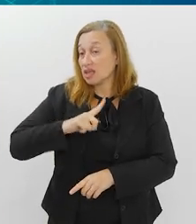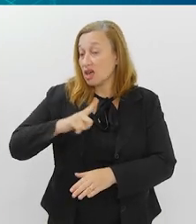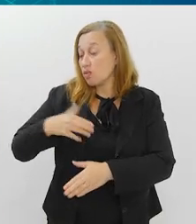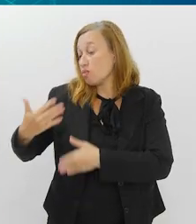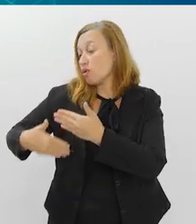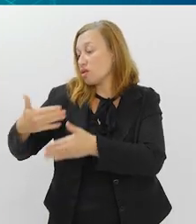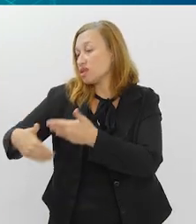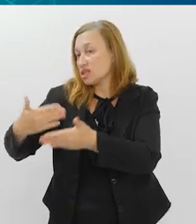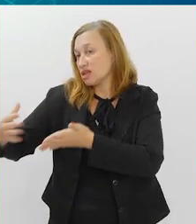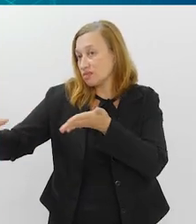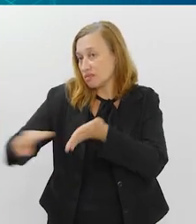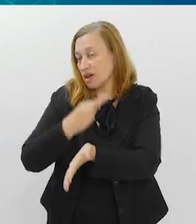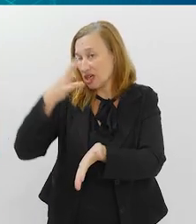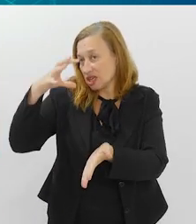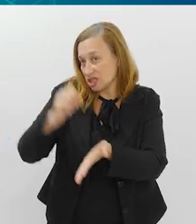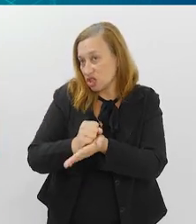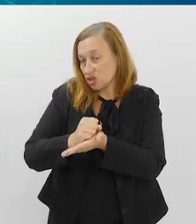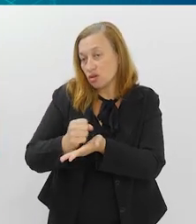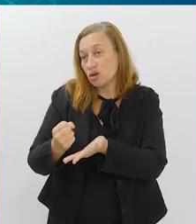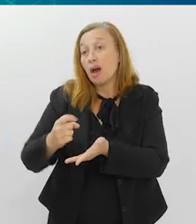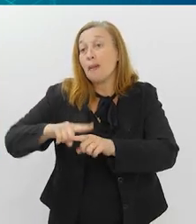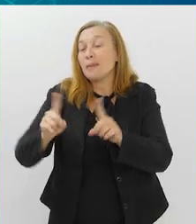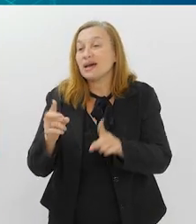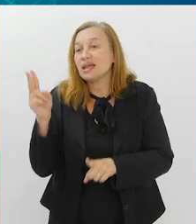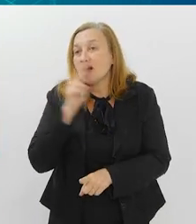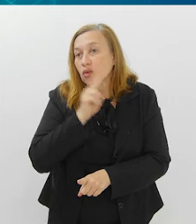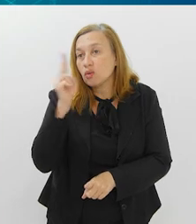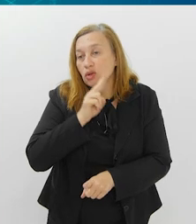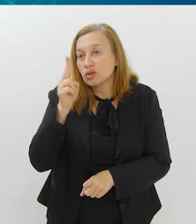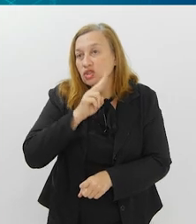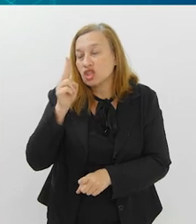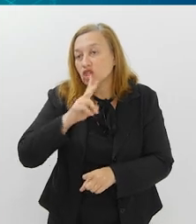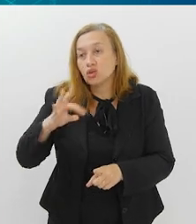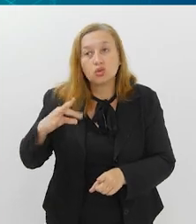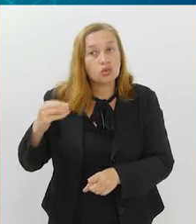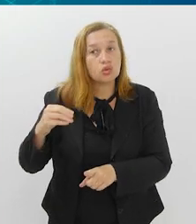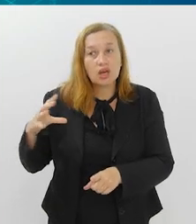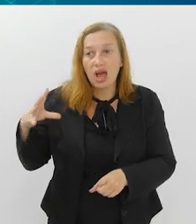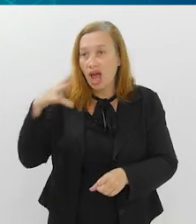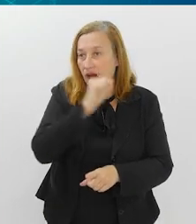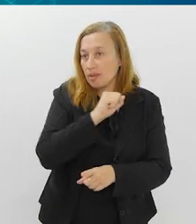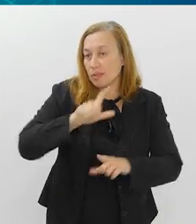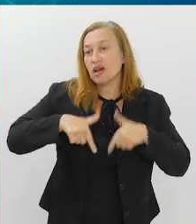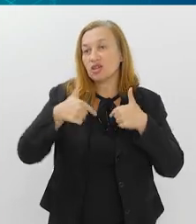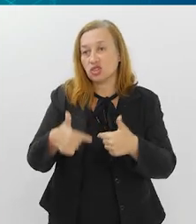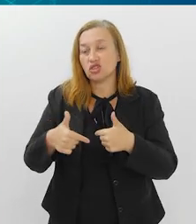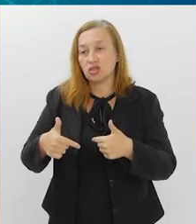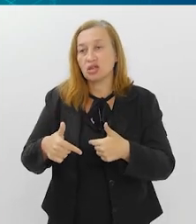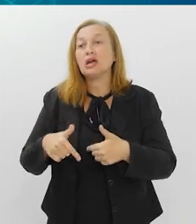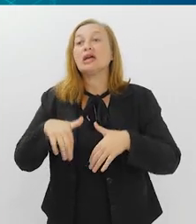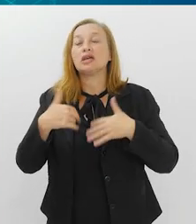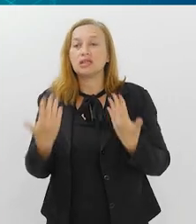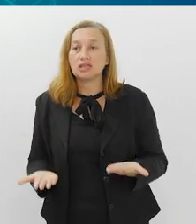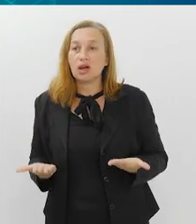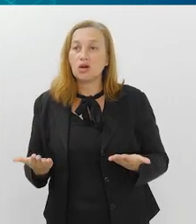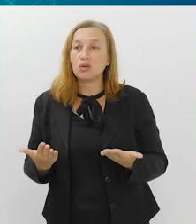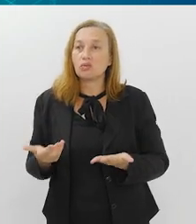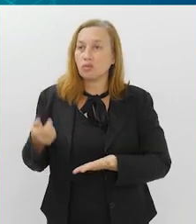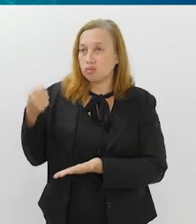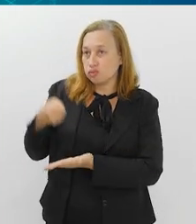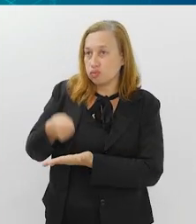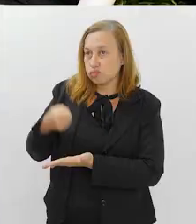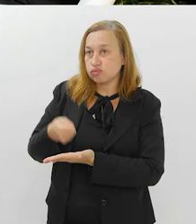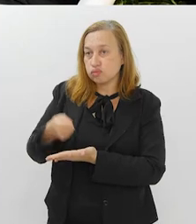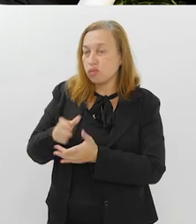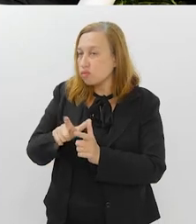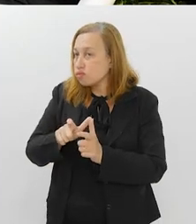para registro, na emergência, tudo passava na frente da vacina Covid, então, o rigor